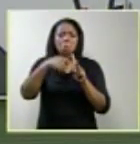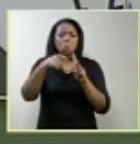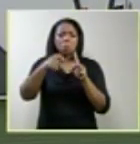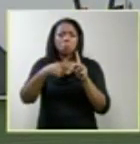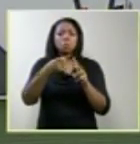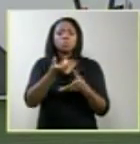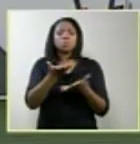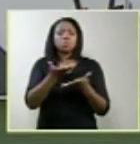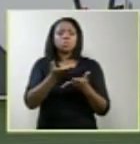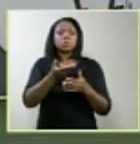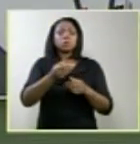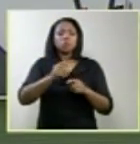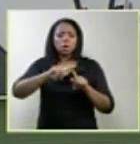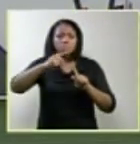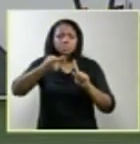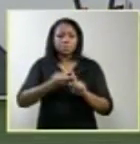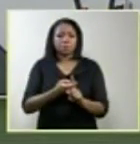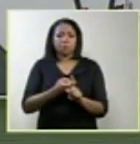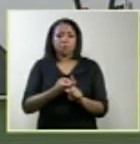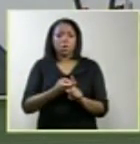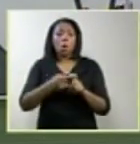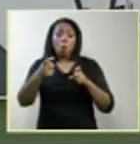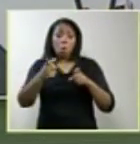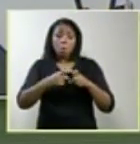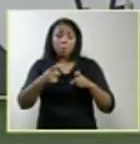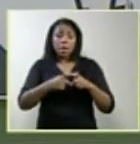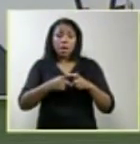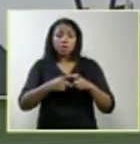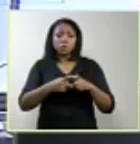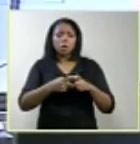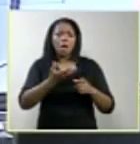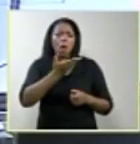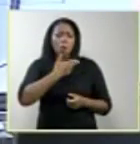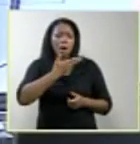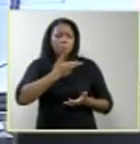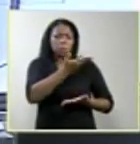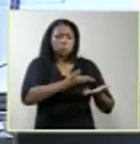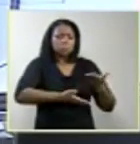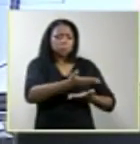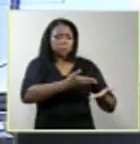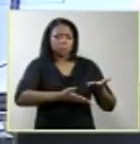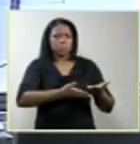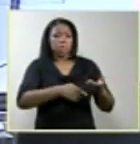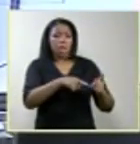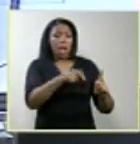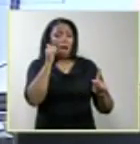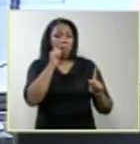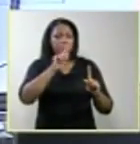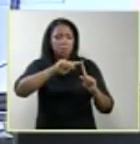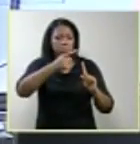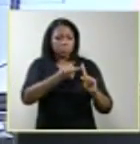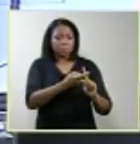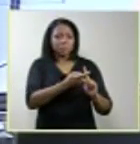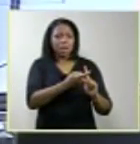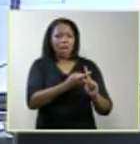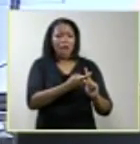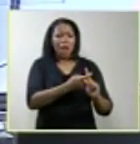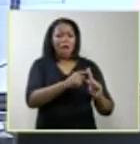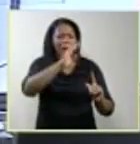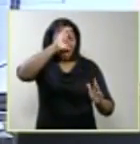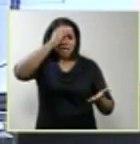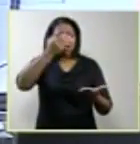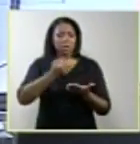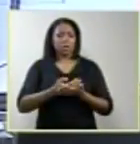o médico ginecologista é o confidente da mulher. É o ginecologista que ela procura, ela não procura outro profissional. Ela confia